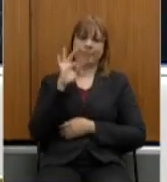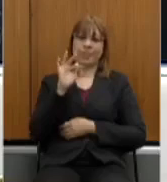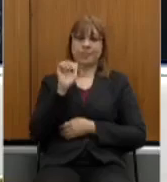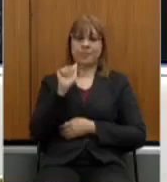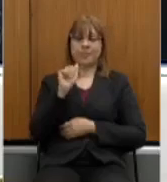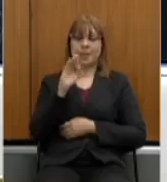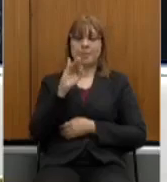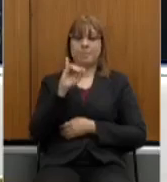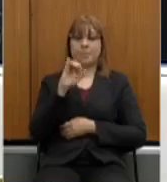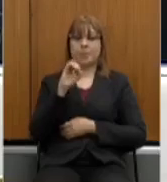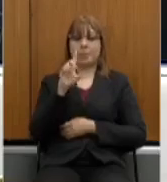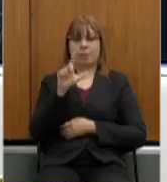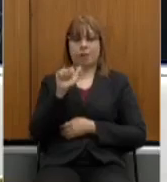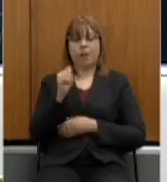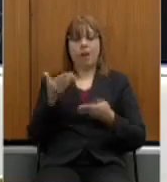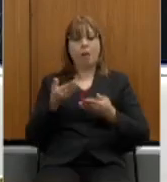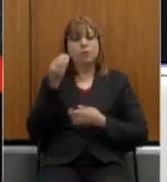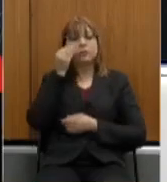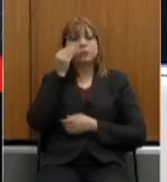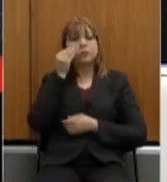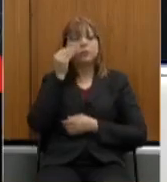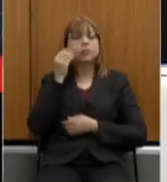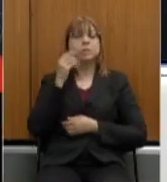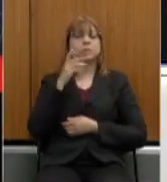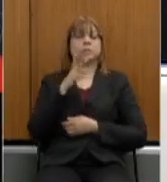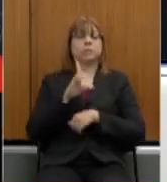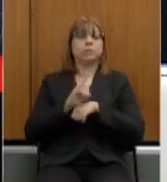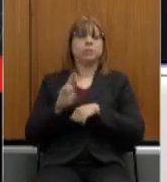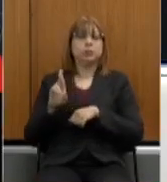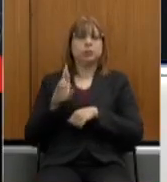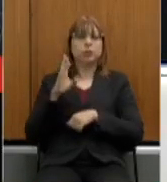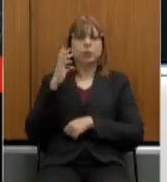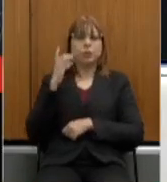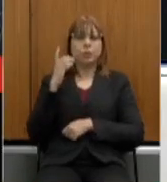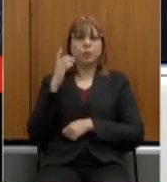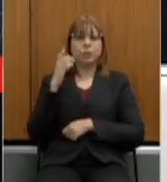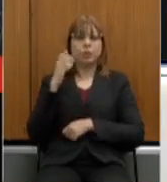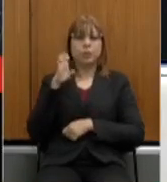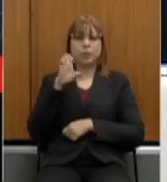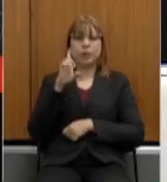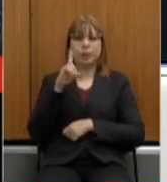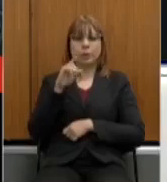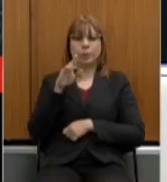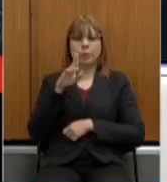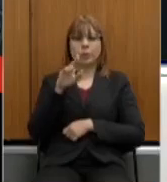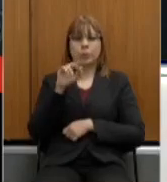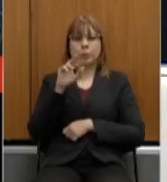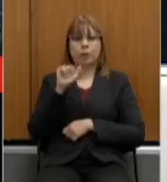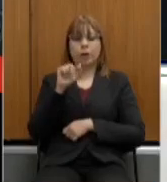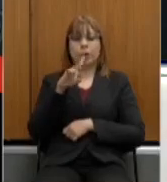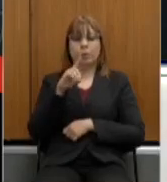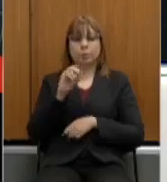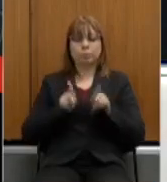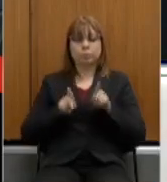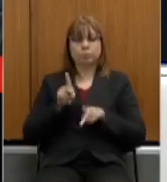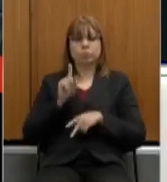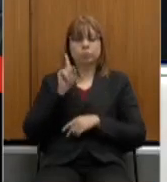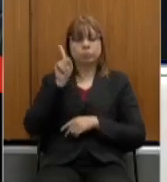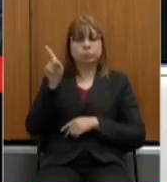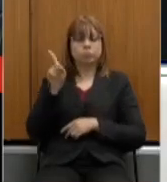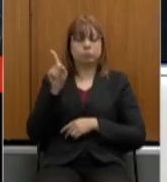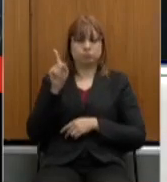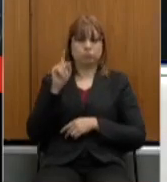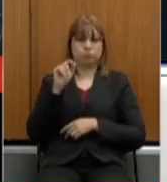mais esclarecimentos vamos tentar agora o doutor Eduardo Cunha do Rio Grande do Sul procurador-geral daquele